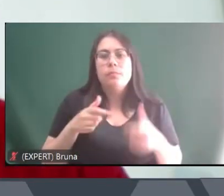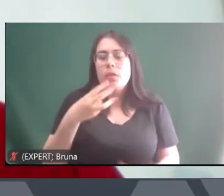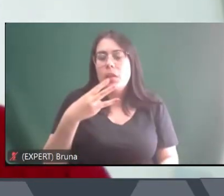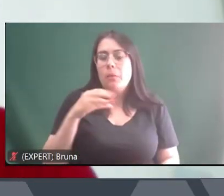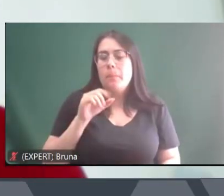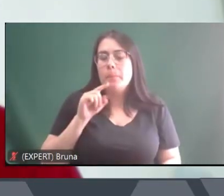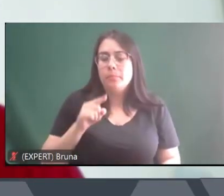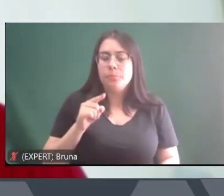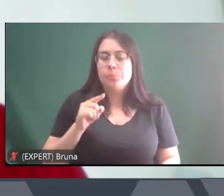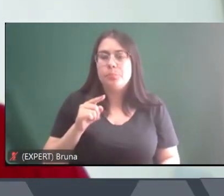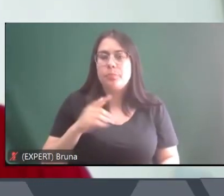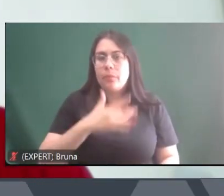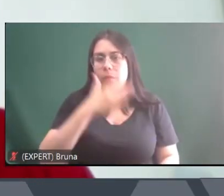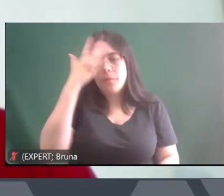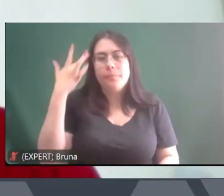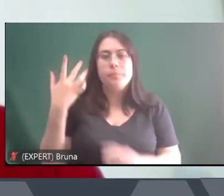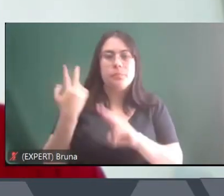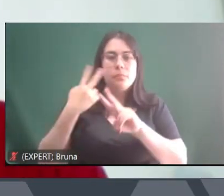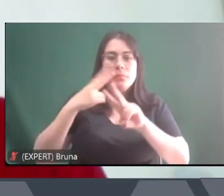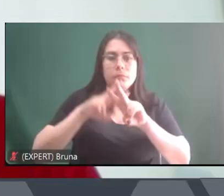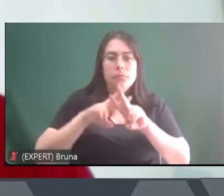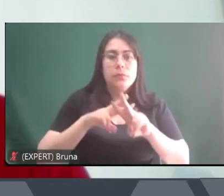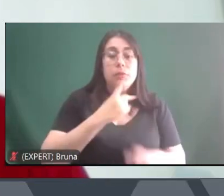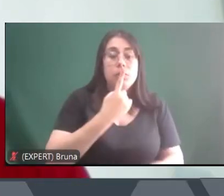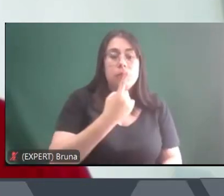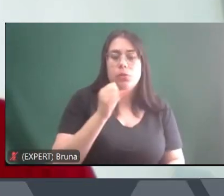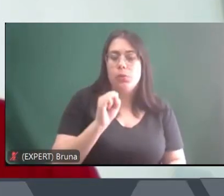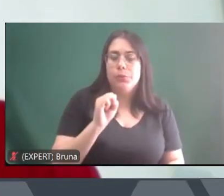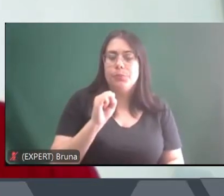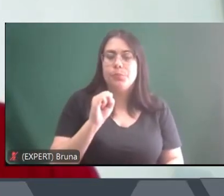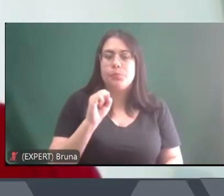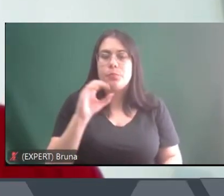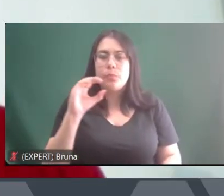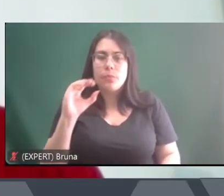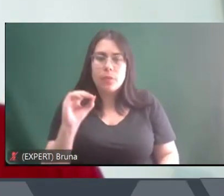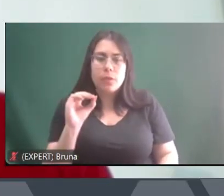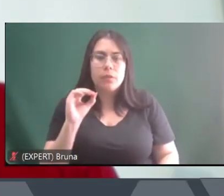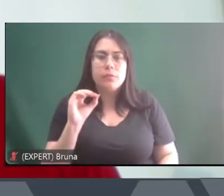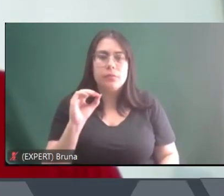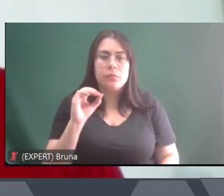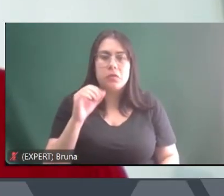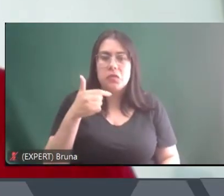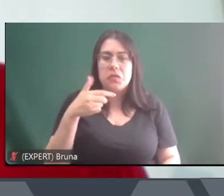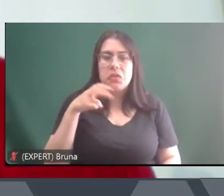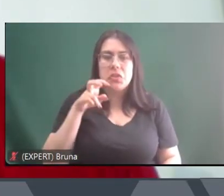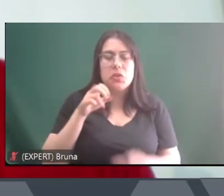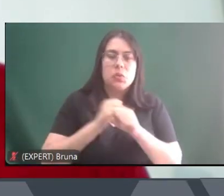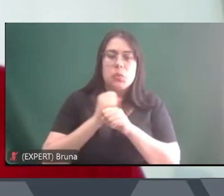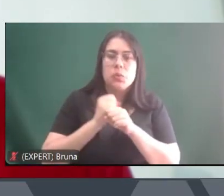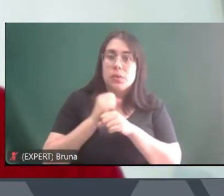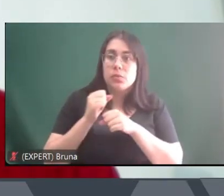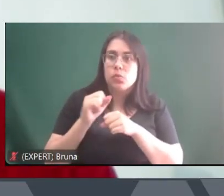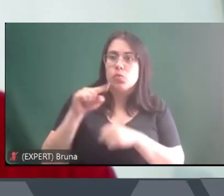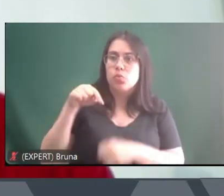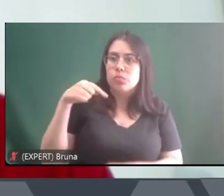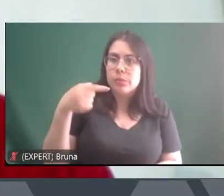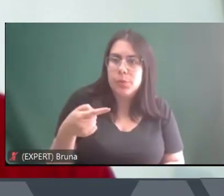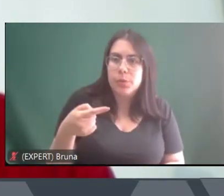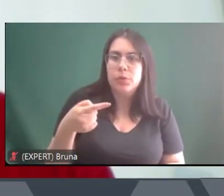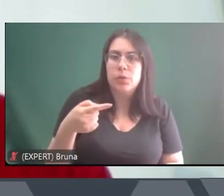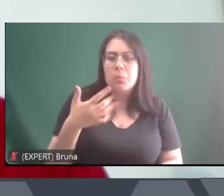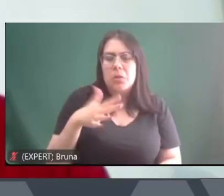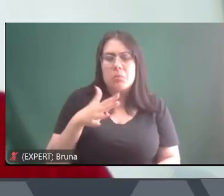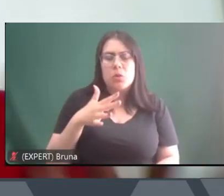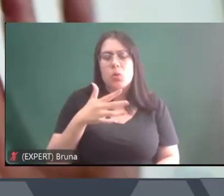para 180 unidades e 25 anos depois mais ou menos 230 mil presos porque o que acontece